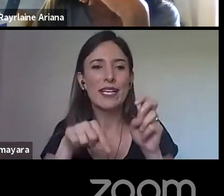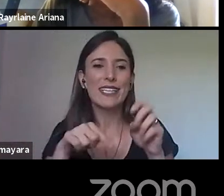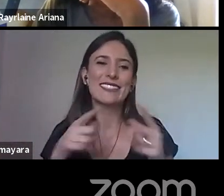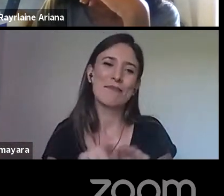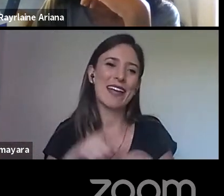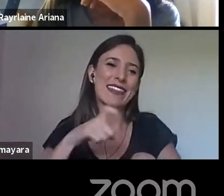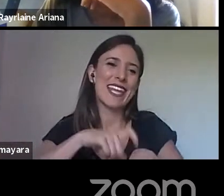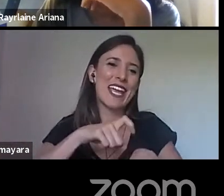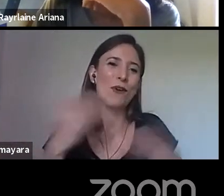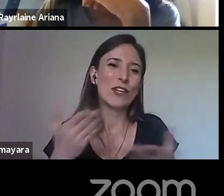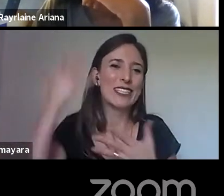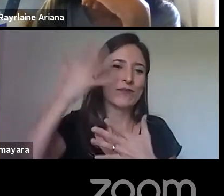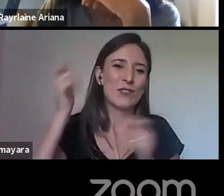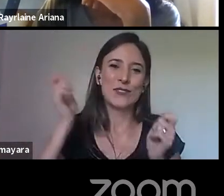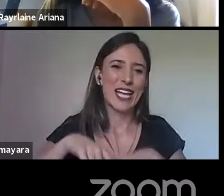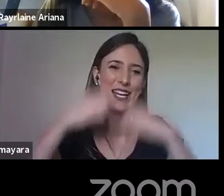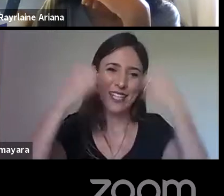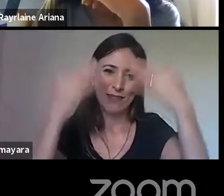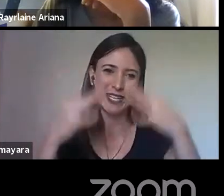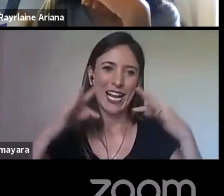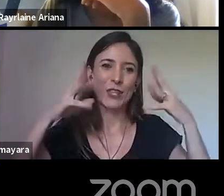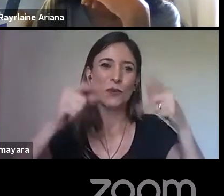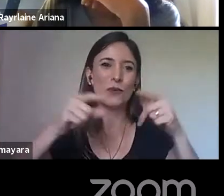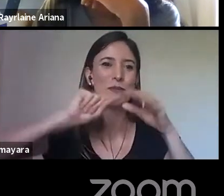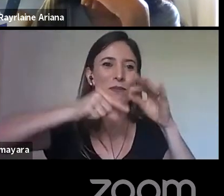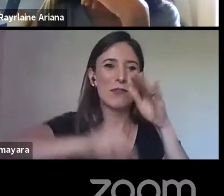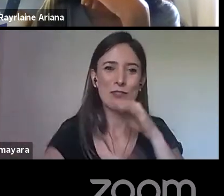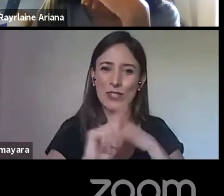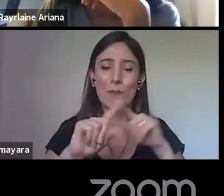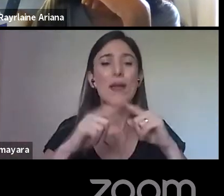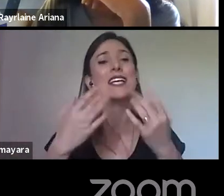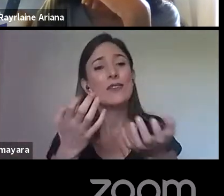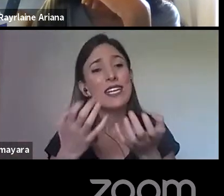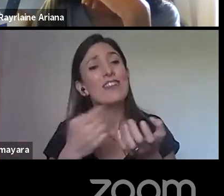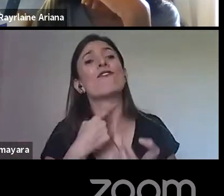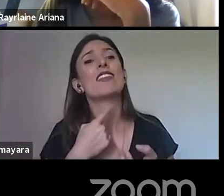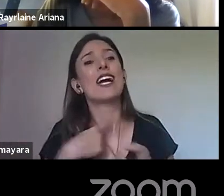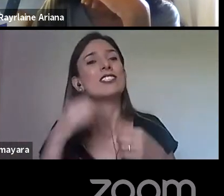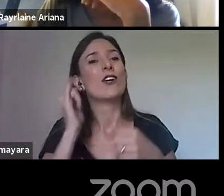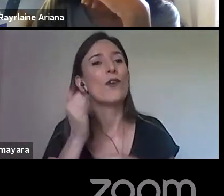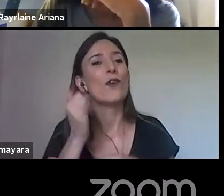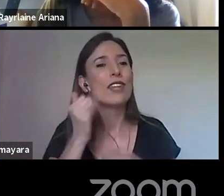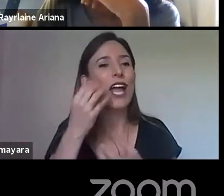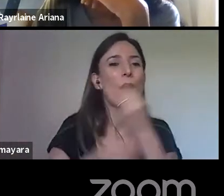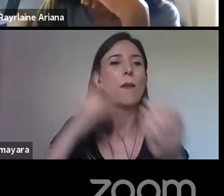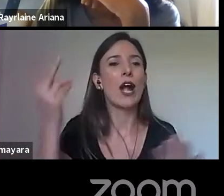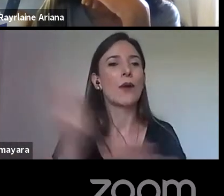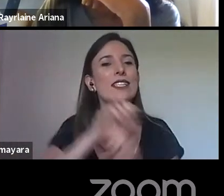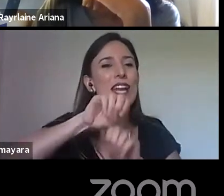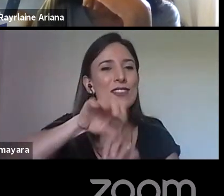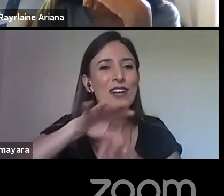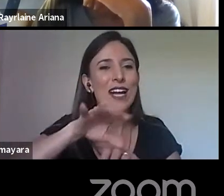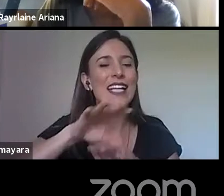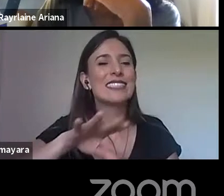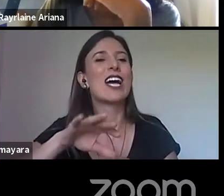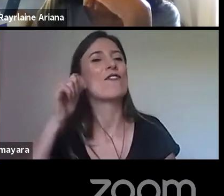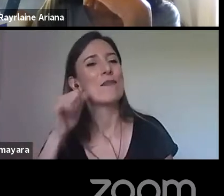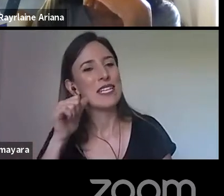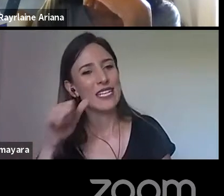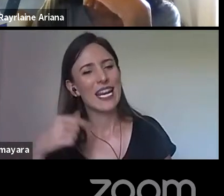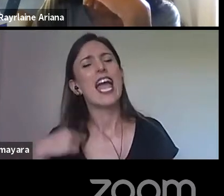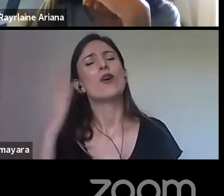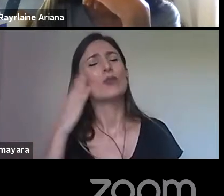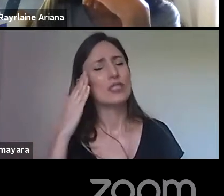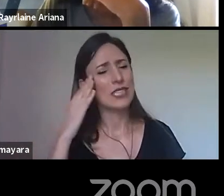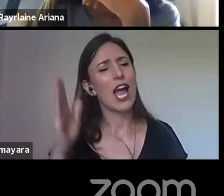Mas eu queria explorar um pouco essa educação feminina, embora eu saiba que vai ter momentos aqui de dificuldade, né? Dessas aulas que